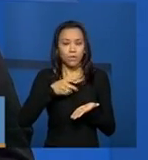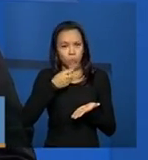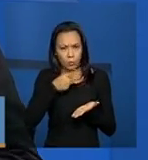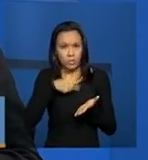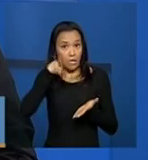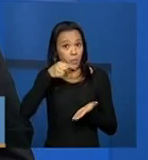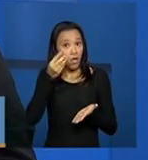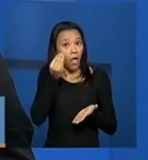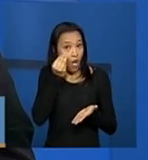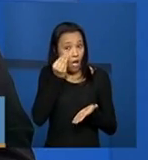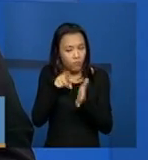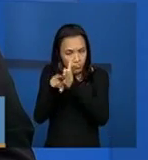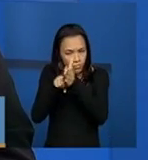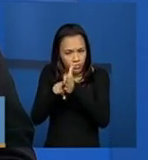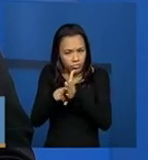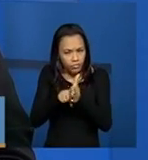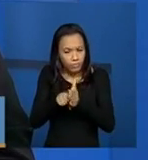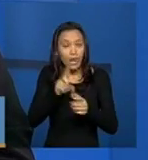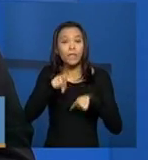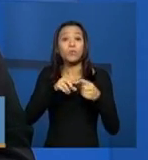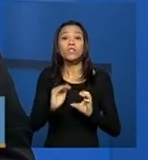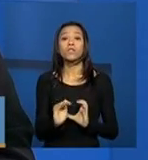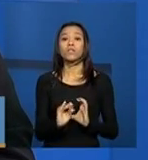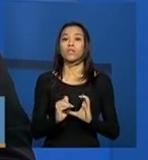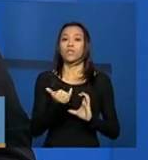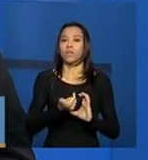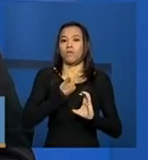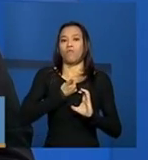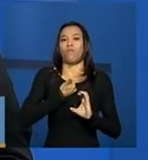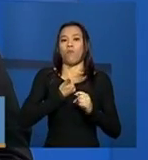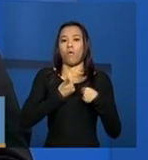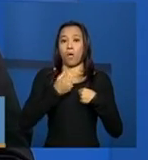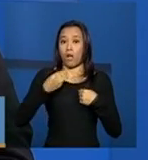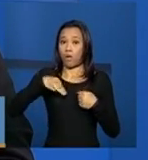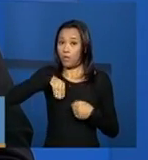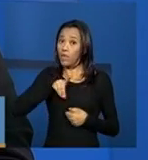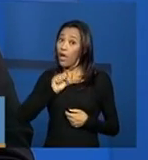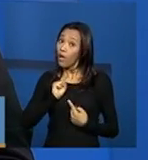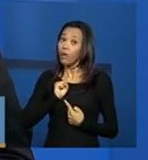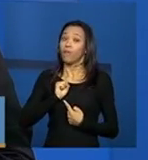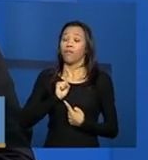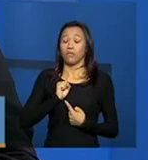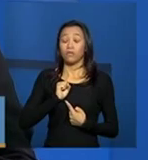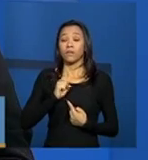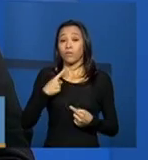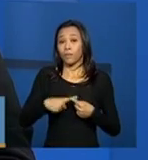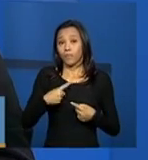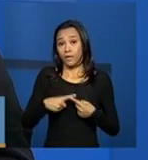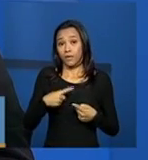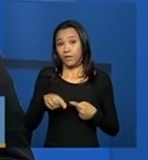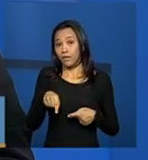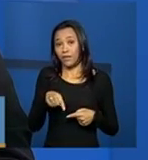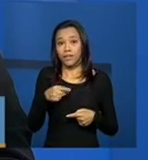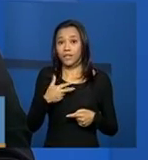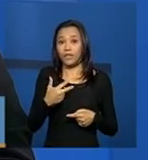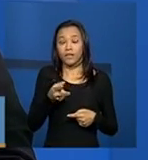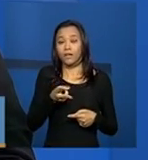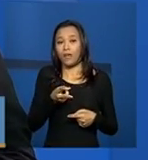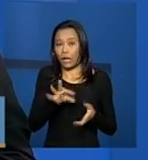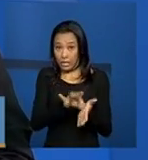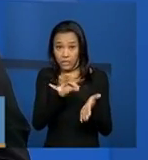verificações, nos encaminhe o ofício. Mas não deixe de encaminhar o documento comprovando que aquela inscrição não está mais,